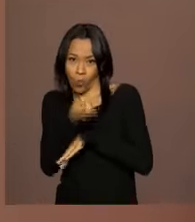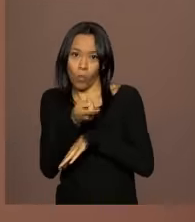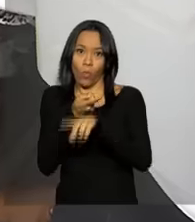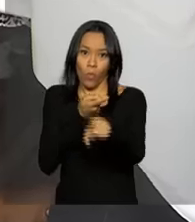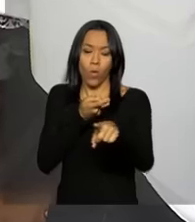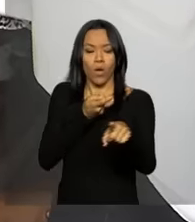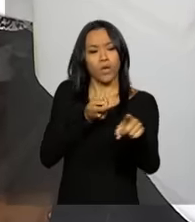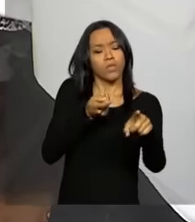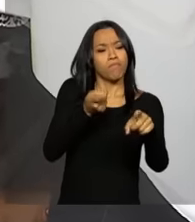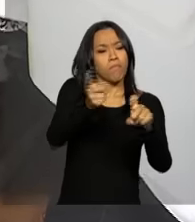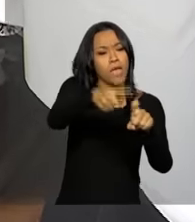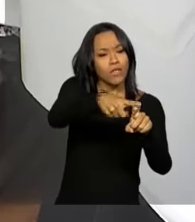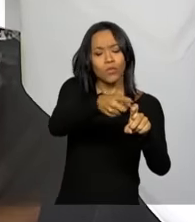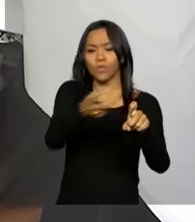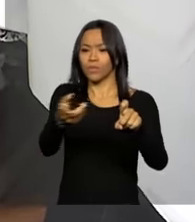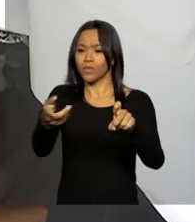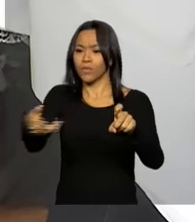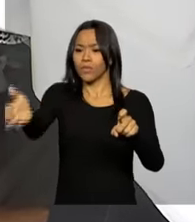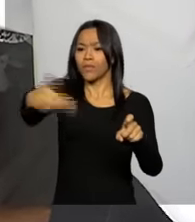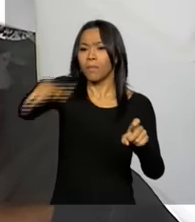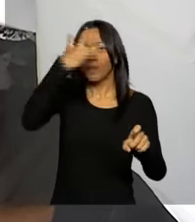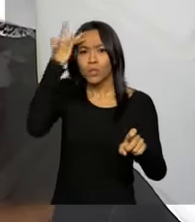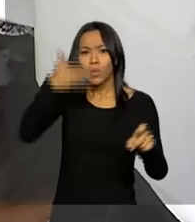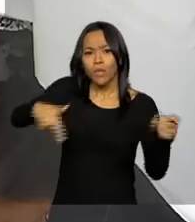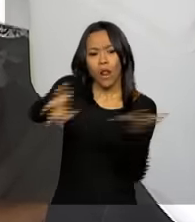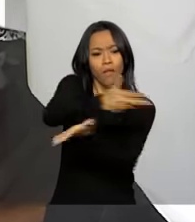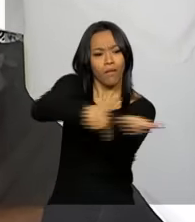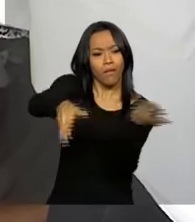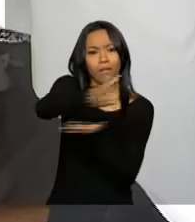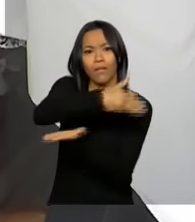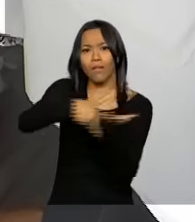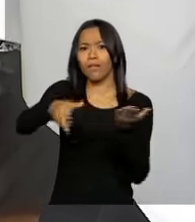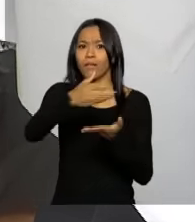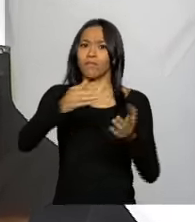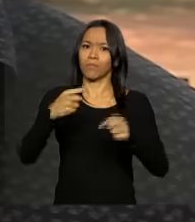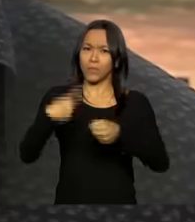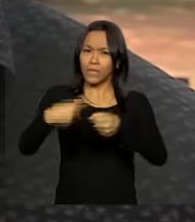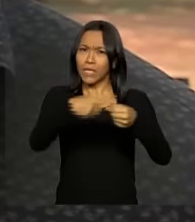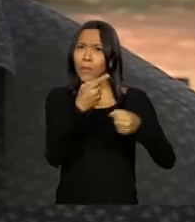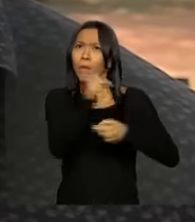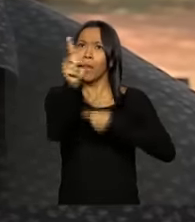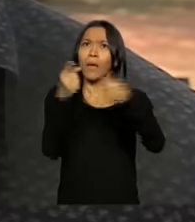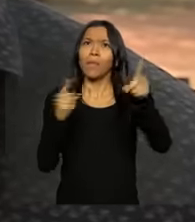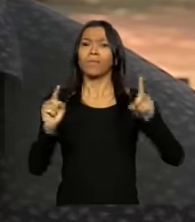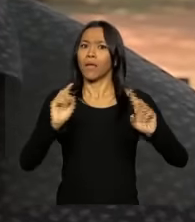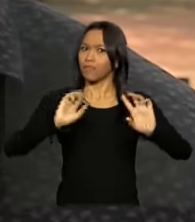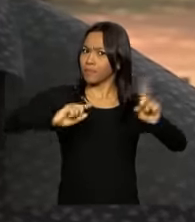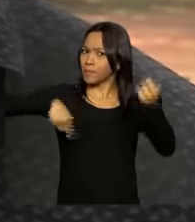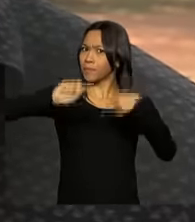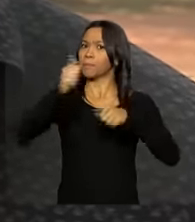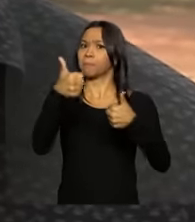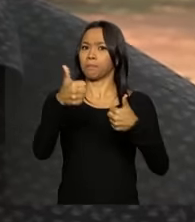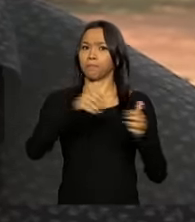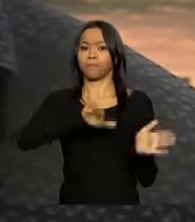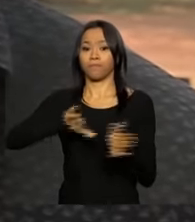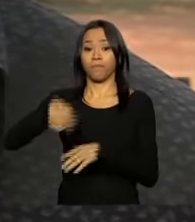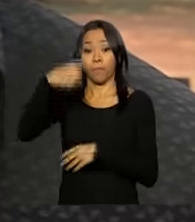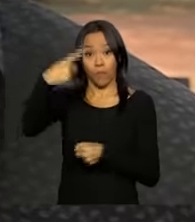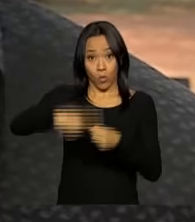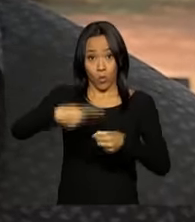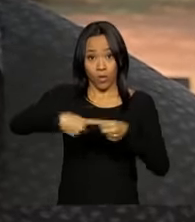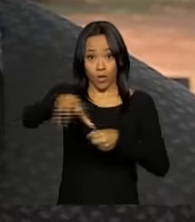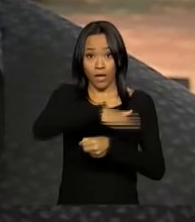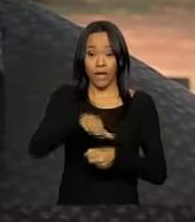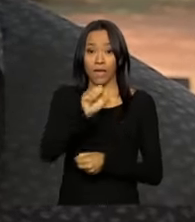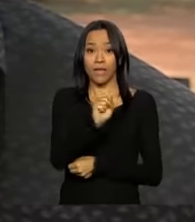médicos e comunidades está transformando esses lugares do interior do Brasil. Na Serra da Guia, dois,